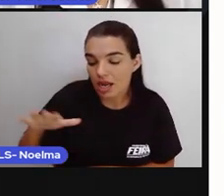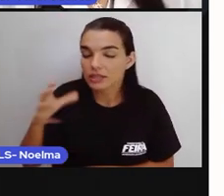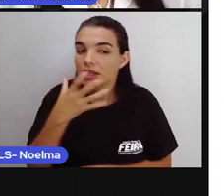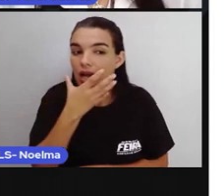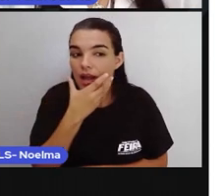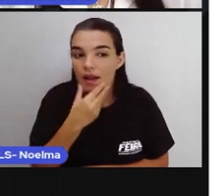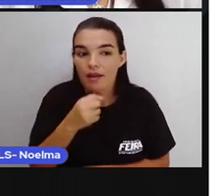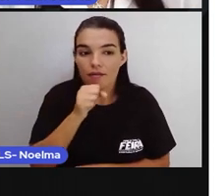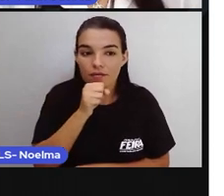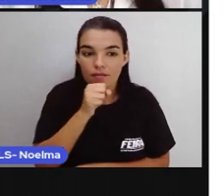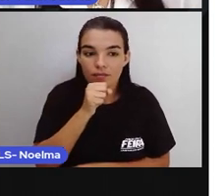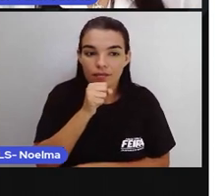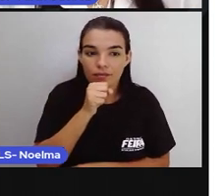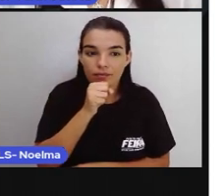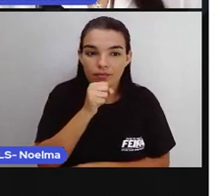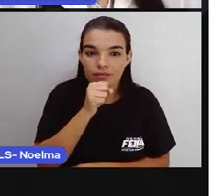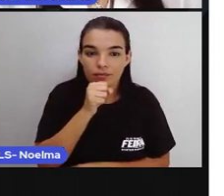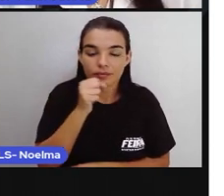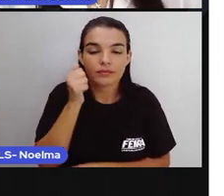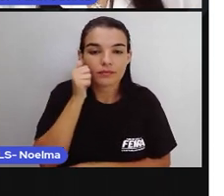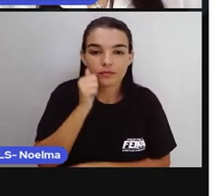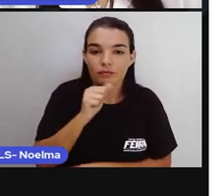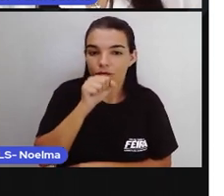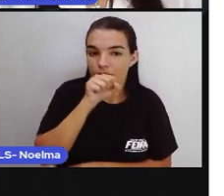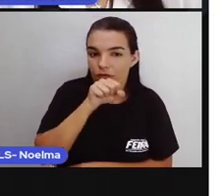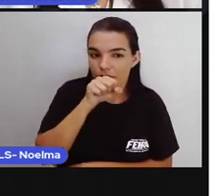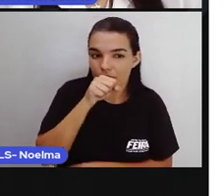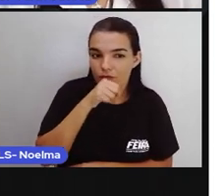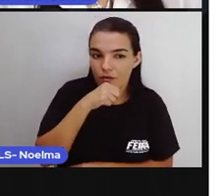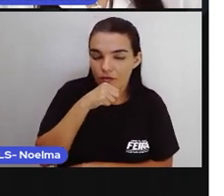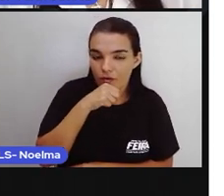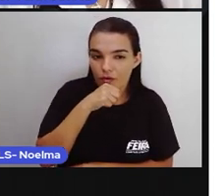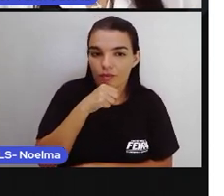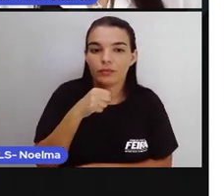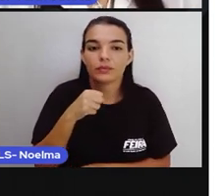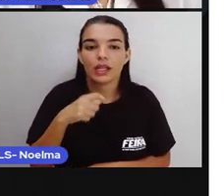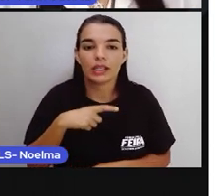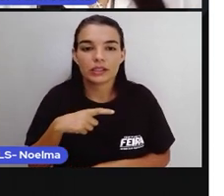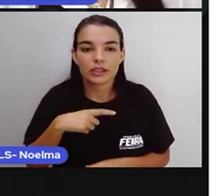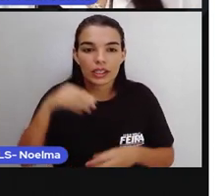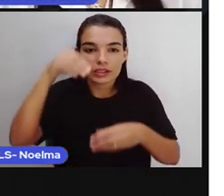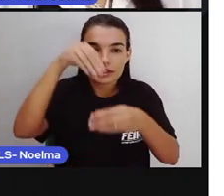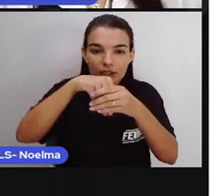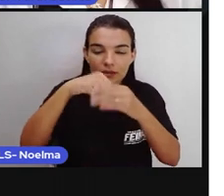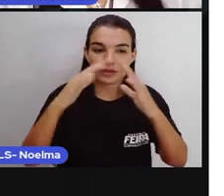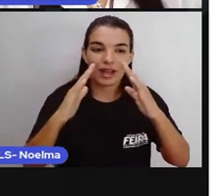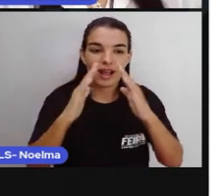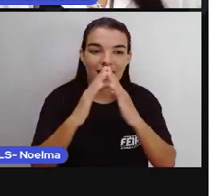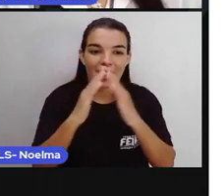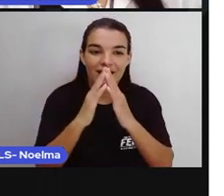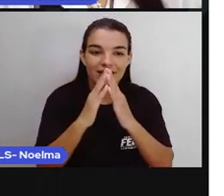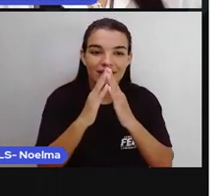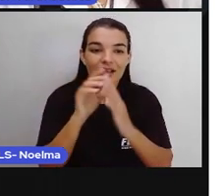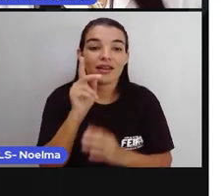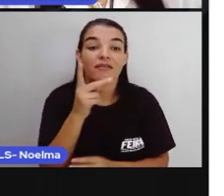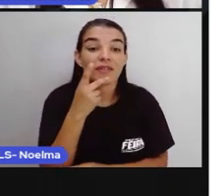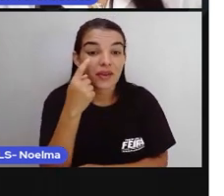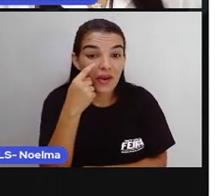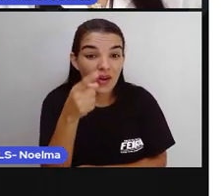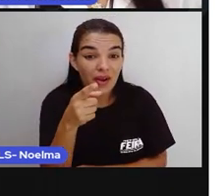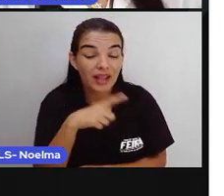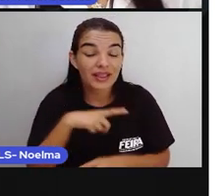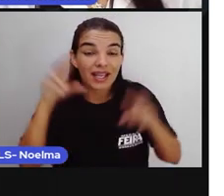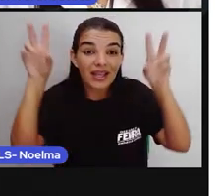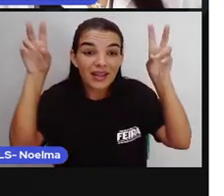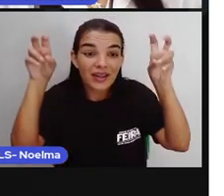lobo no interior da casa da avó. Aqui nós temos um lead, porque fala quem e